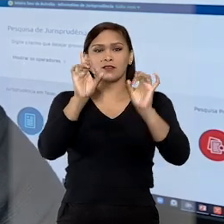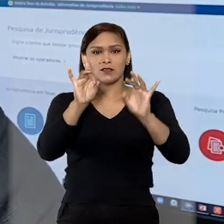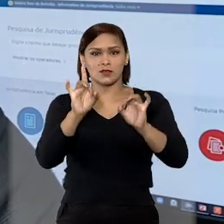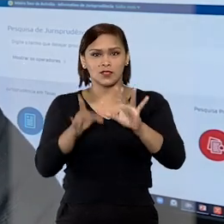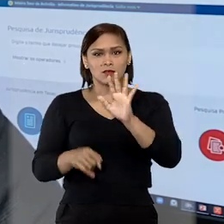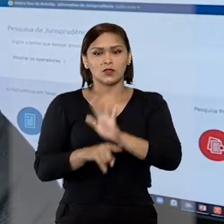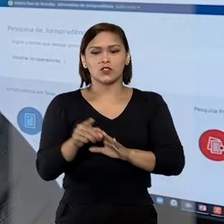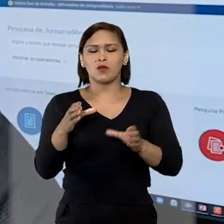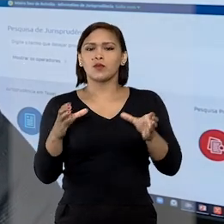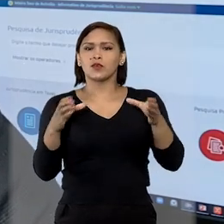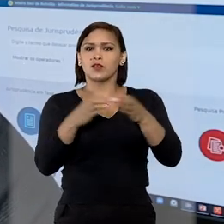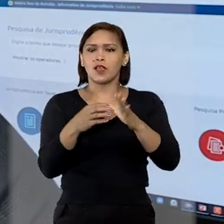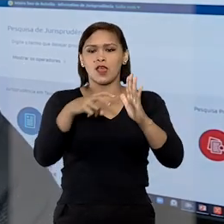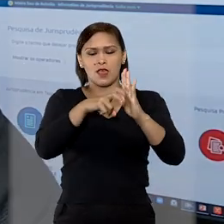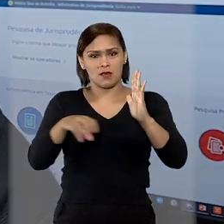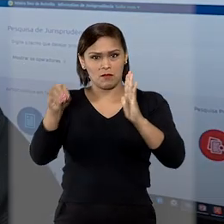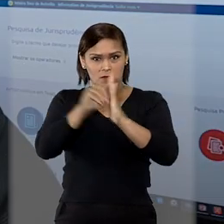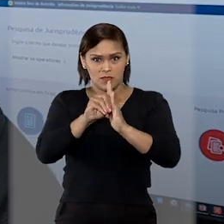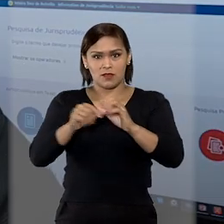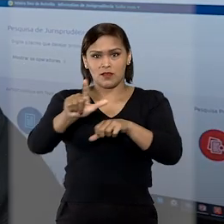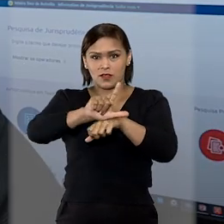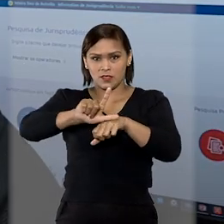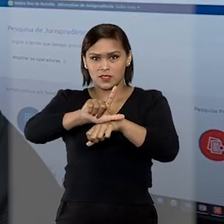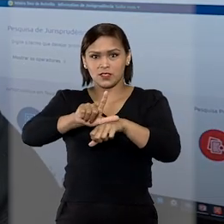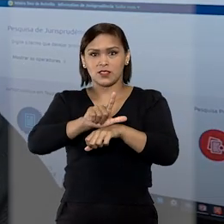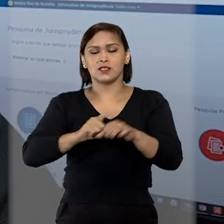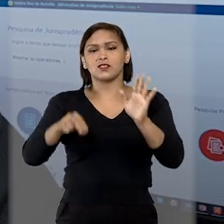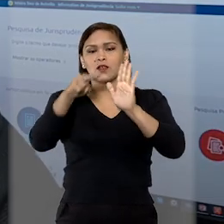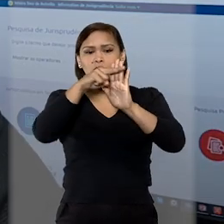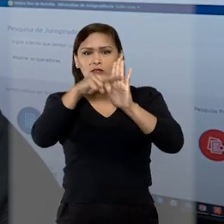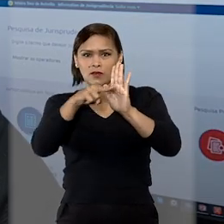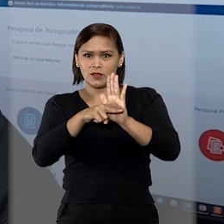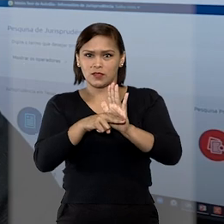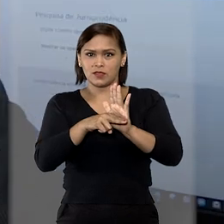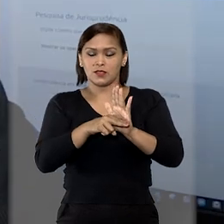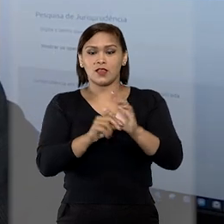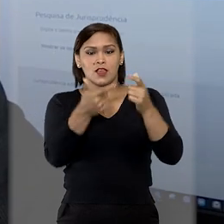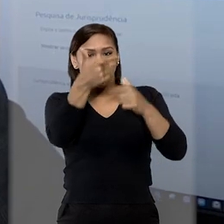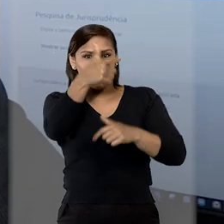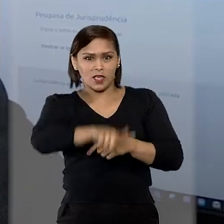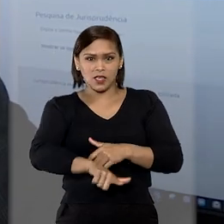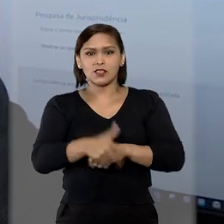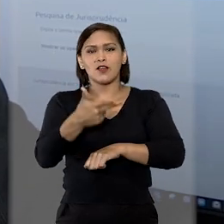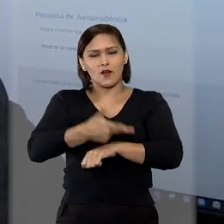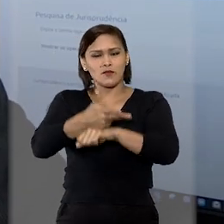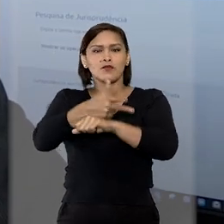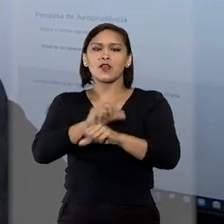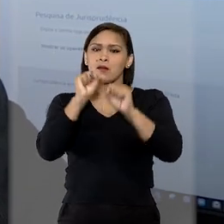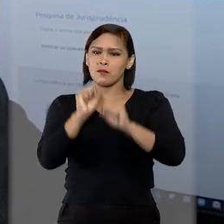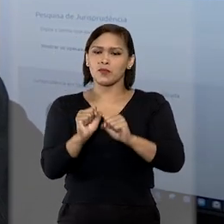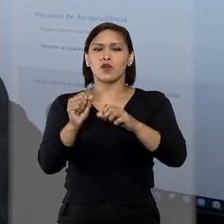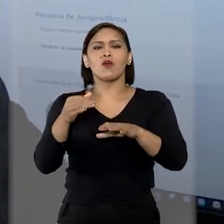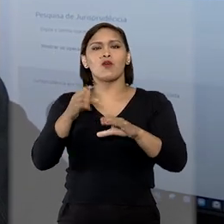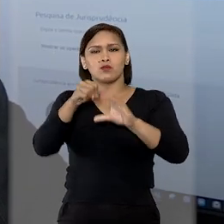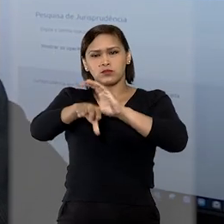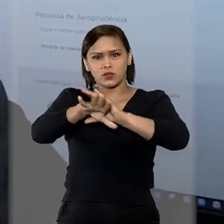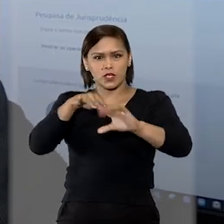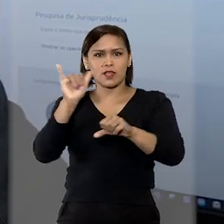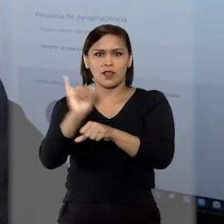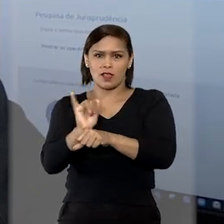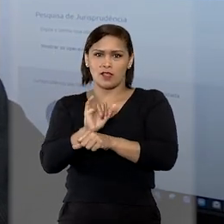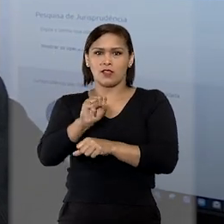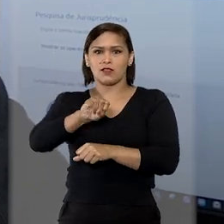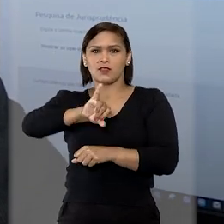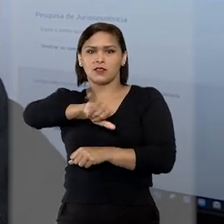falando especificamente sobre os campos Ementa, Legislação e Notas. Para rever esse e outros temas, acesse o canal do